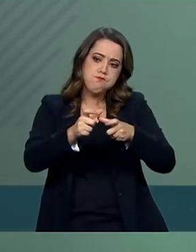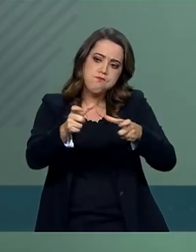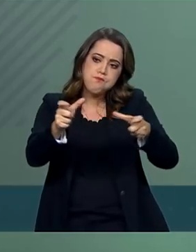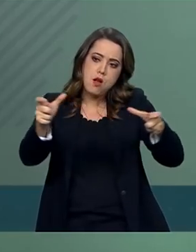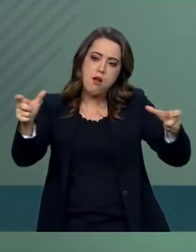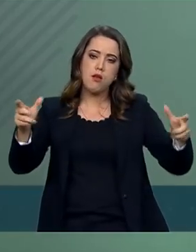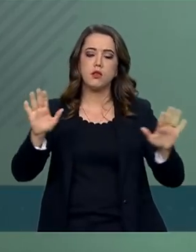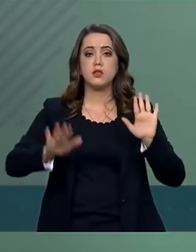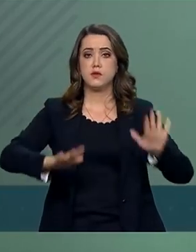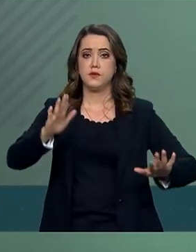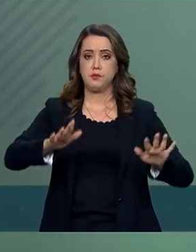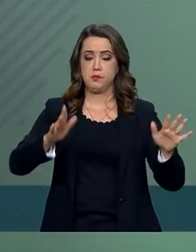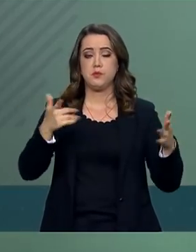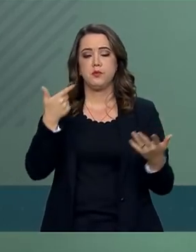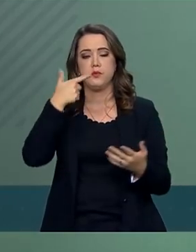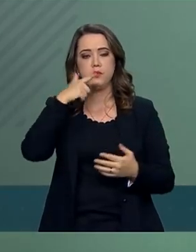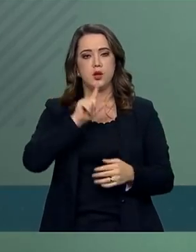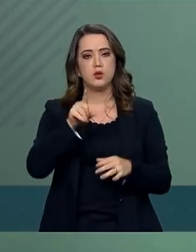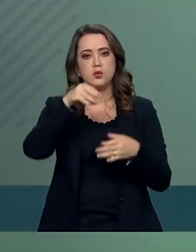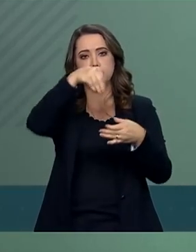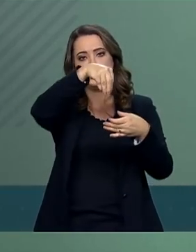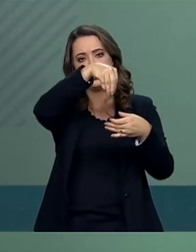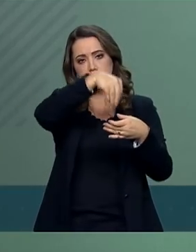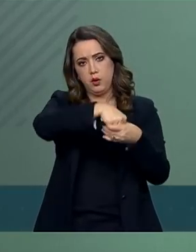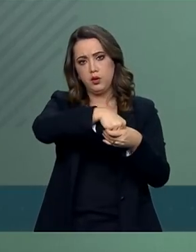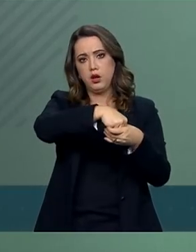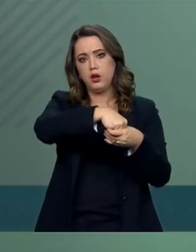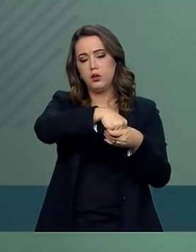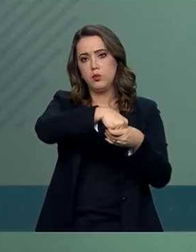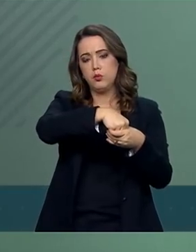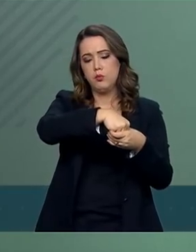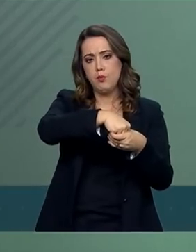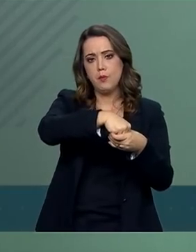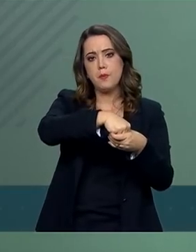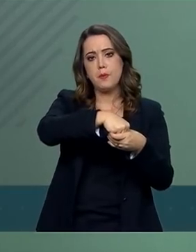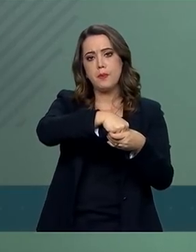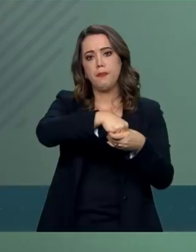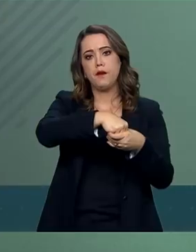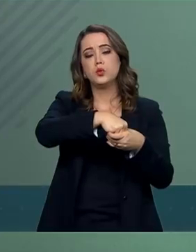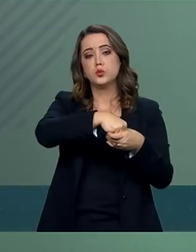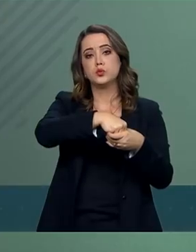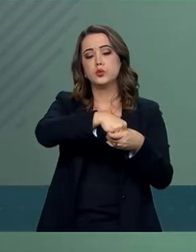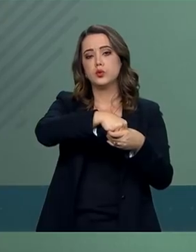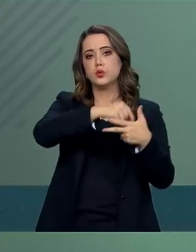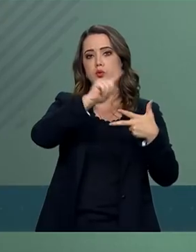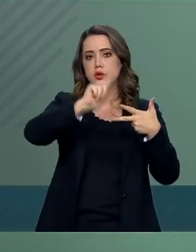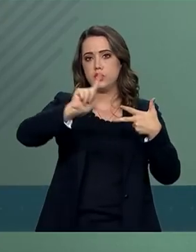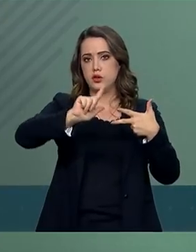eventualmente, pode ocorrer dentro do Poder Legislativo.